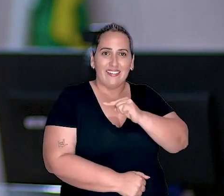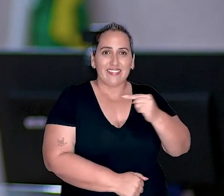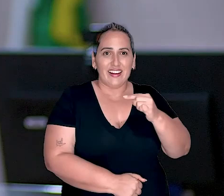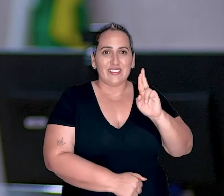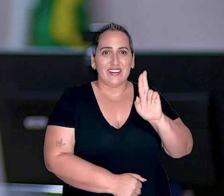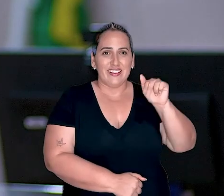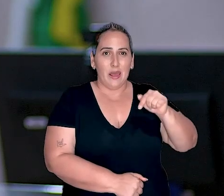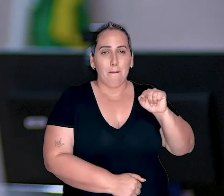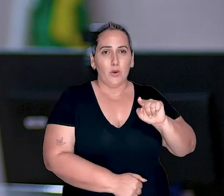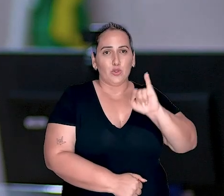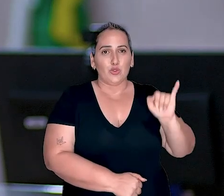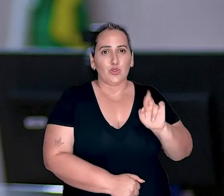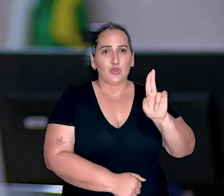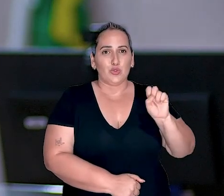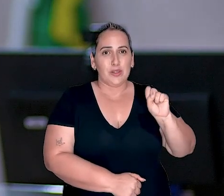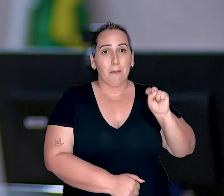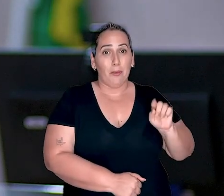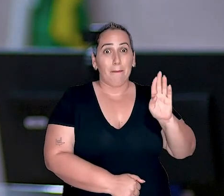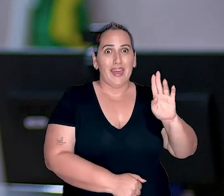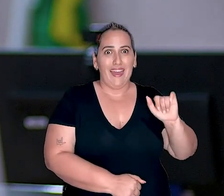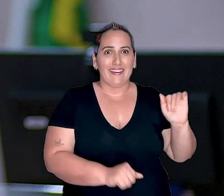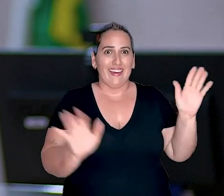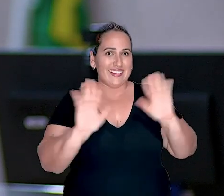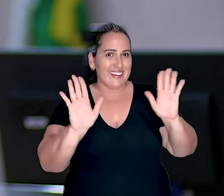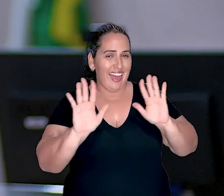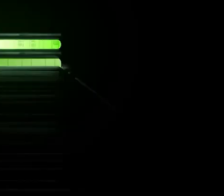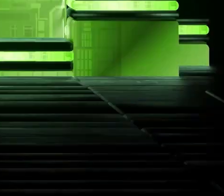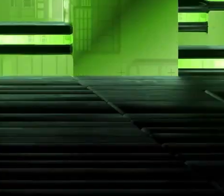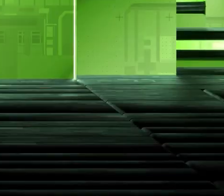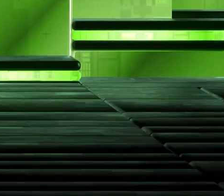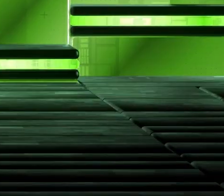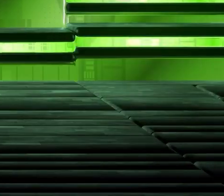.juiz.br. Até o próximo programa.